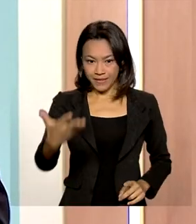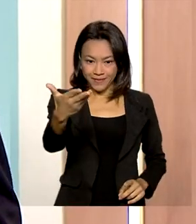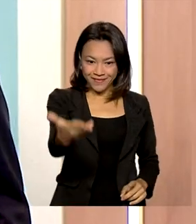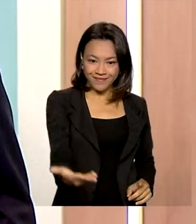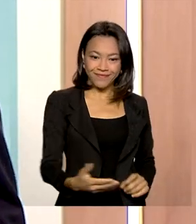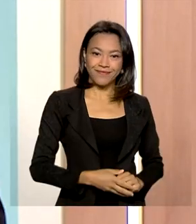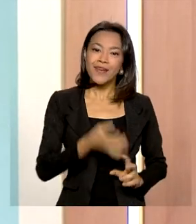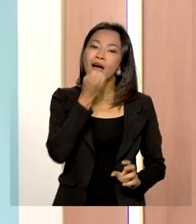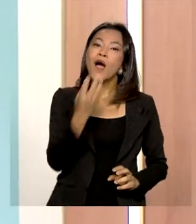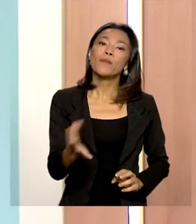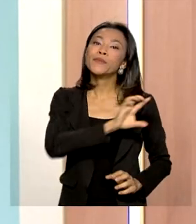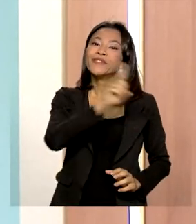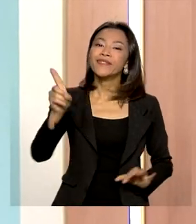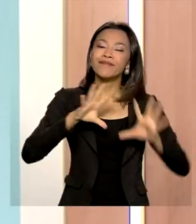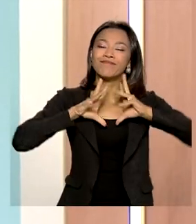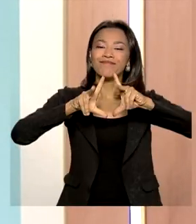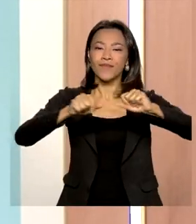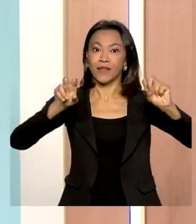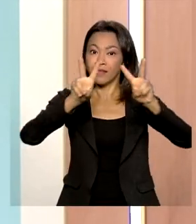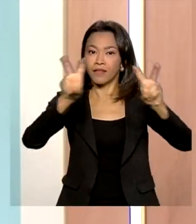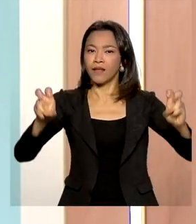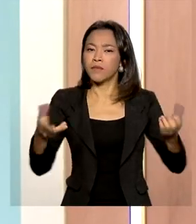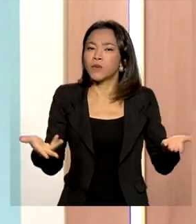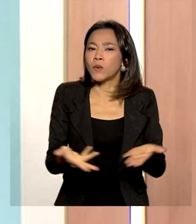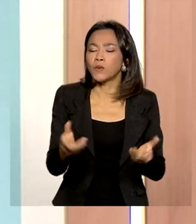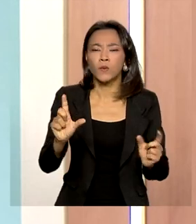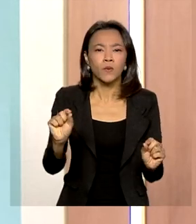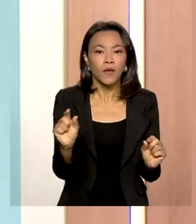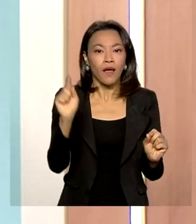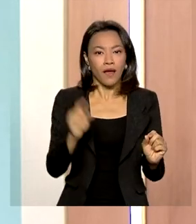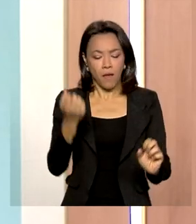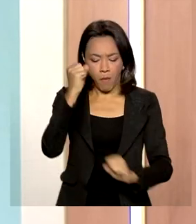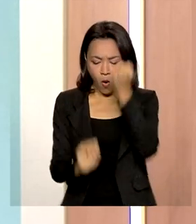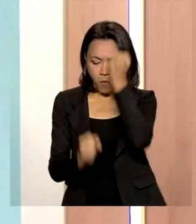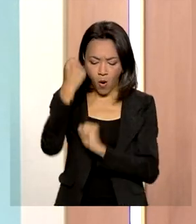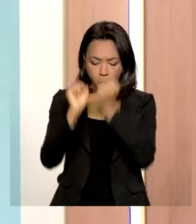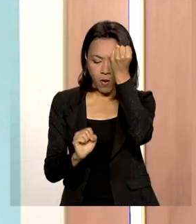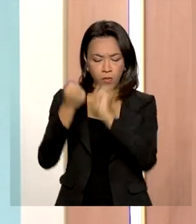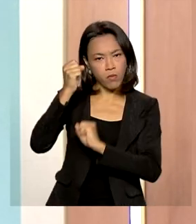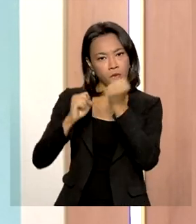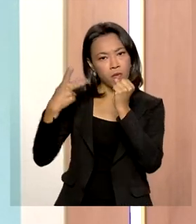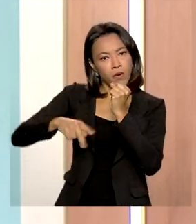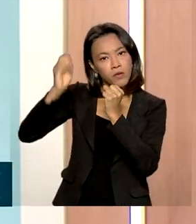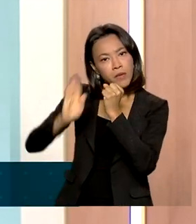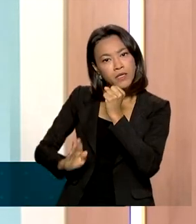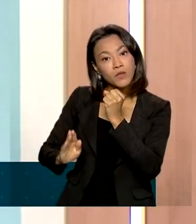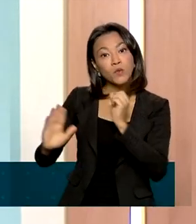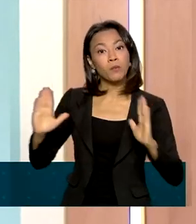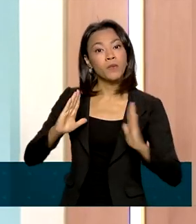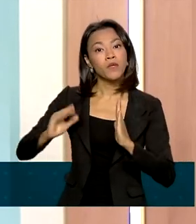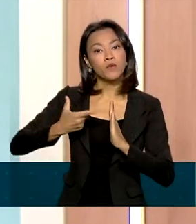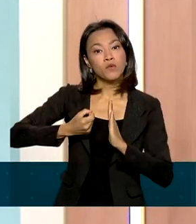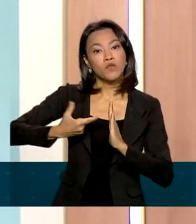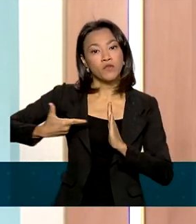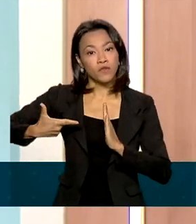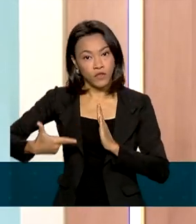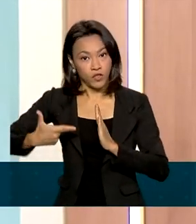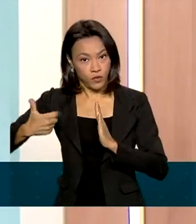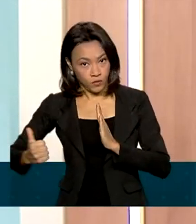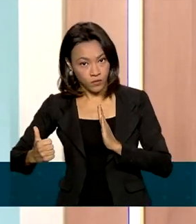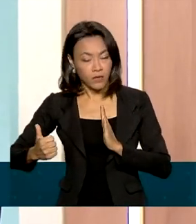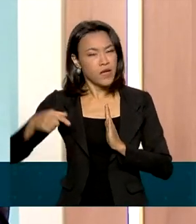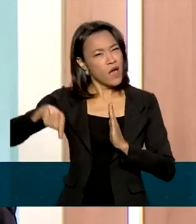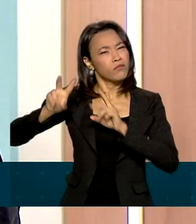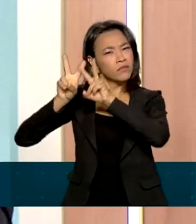Bom dia, bom dia a todos. O nosso tema de hoje é a produção industrial brasileira em 2021. E para tratar de um tema tão